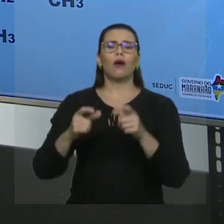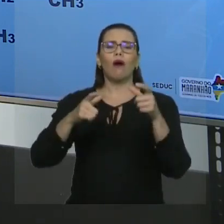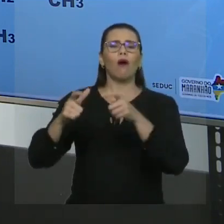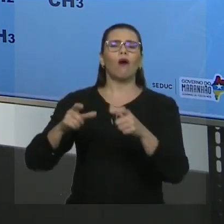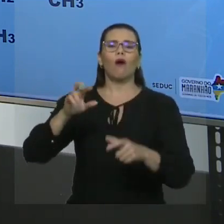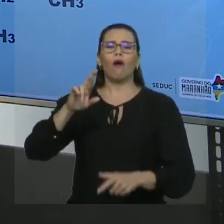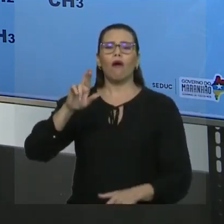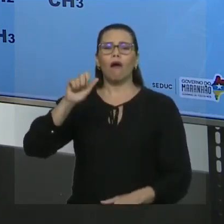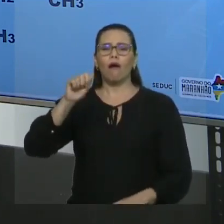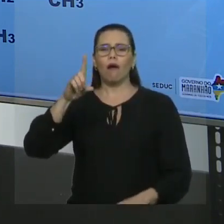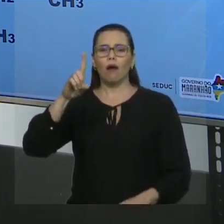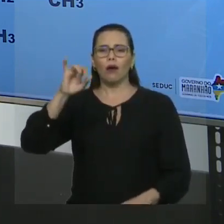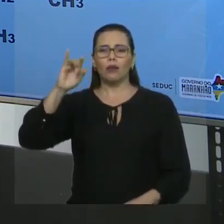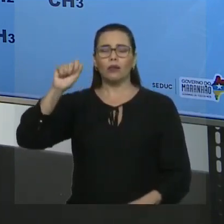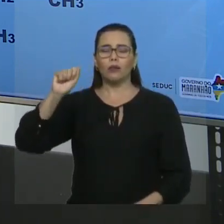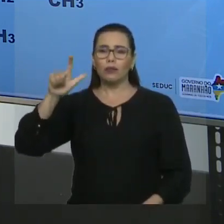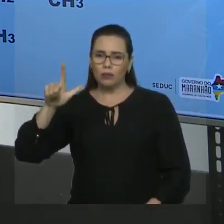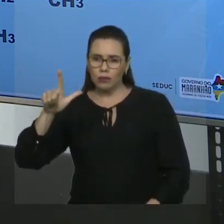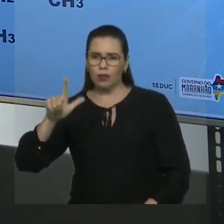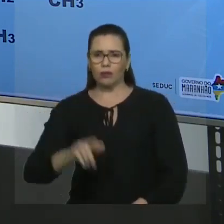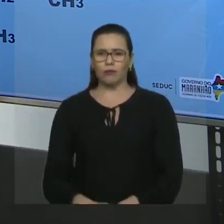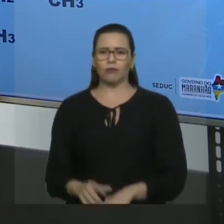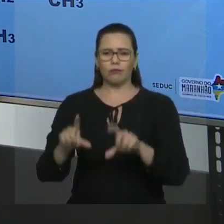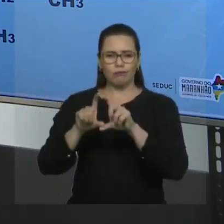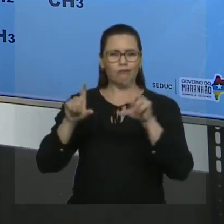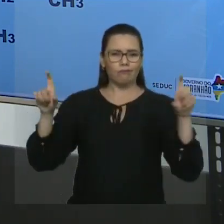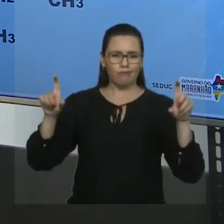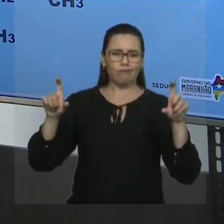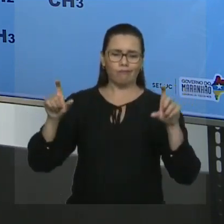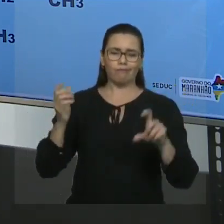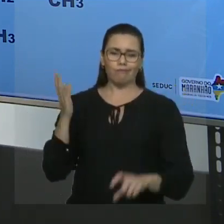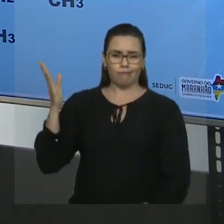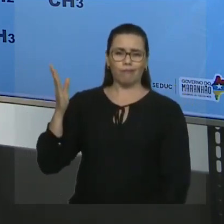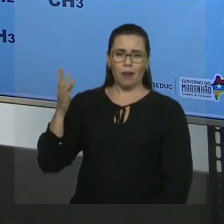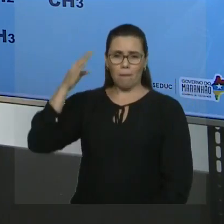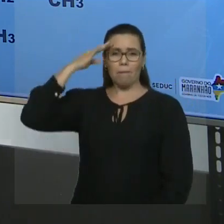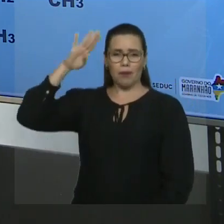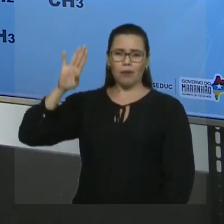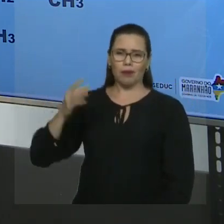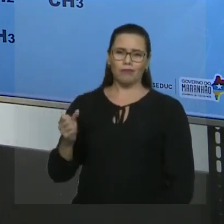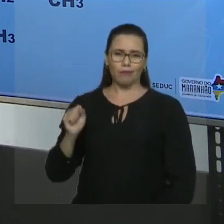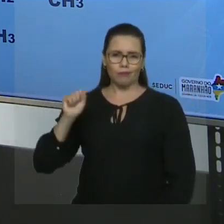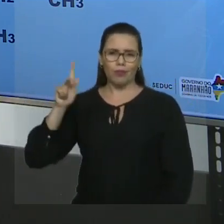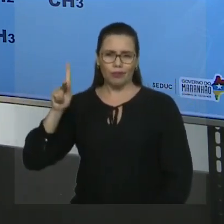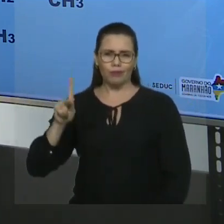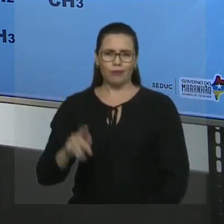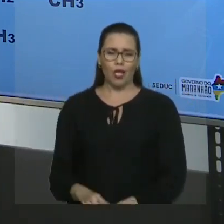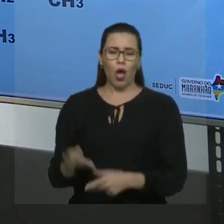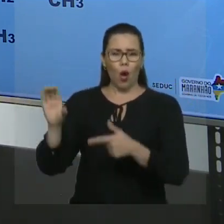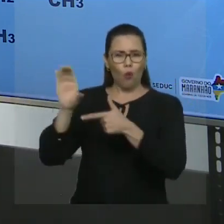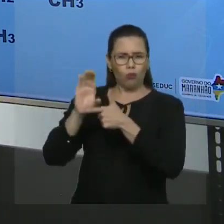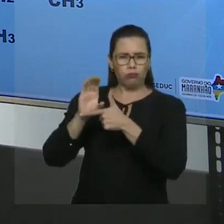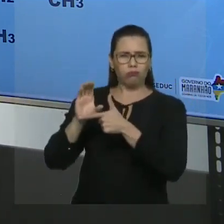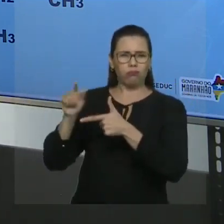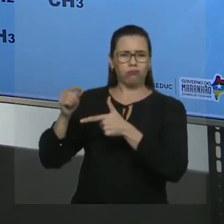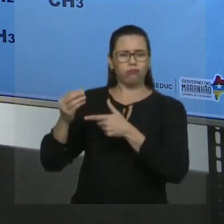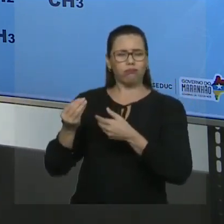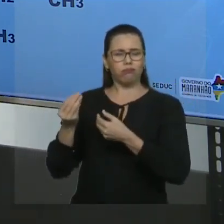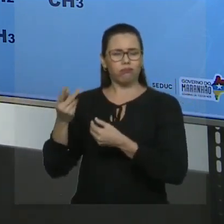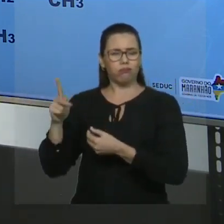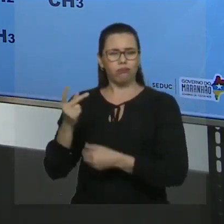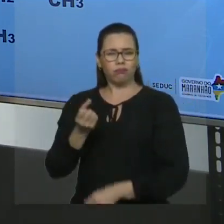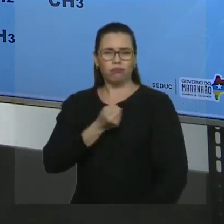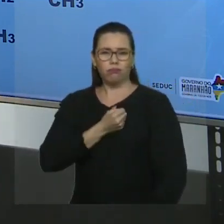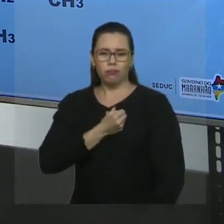orgânicos substituintes nesta cadeia principal. Tudo bem? Vamos começar? Então, eu percebo que esta cadeia é ramificada. E por ser